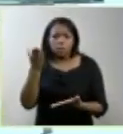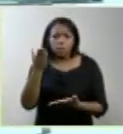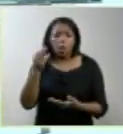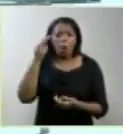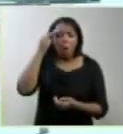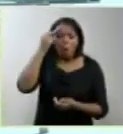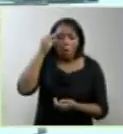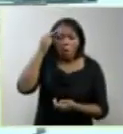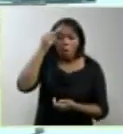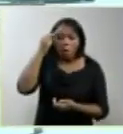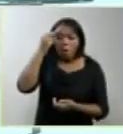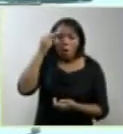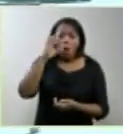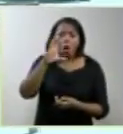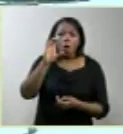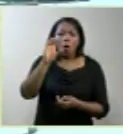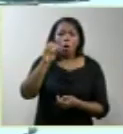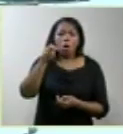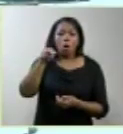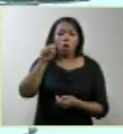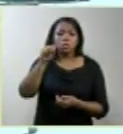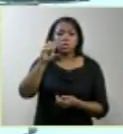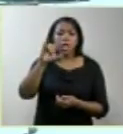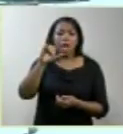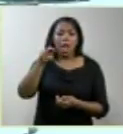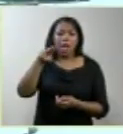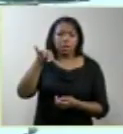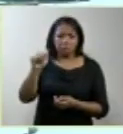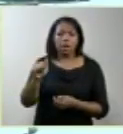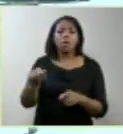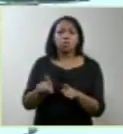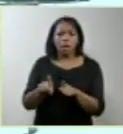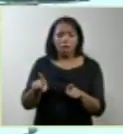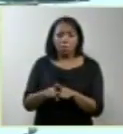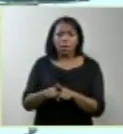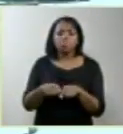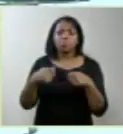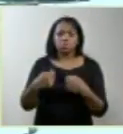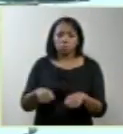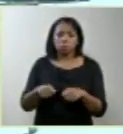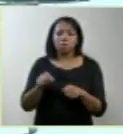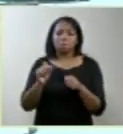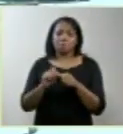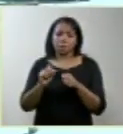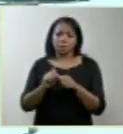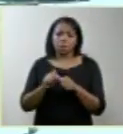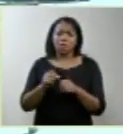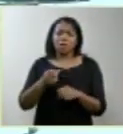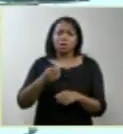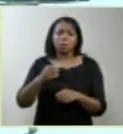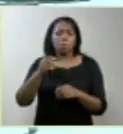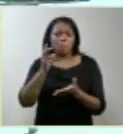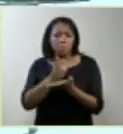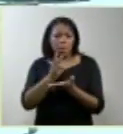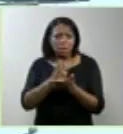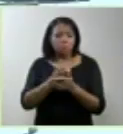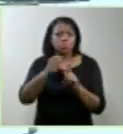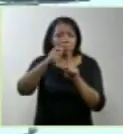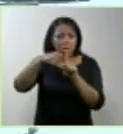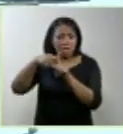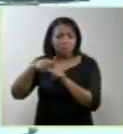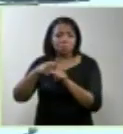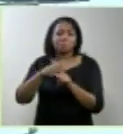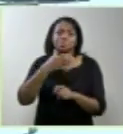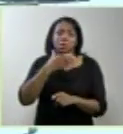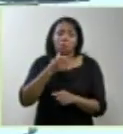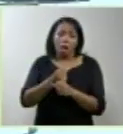consciência. Ela foi questionada nesse sentido e teve que reconsiderar, em dezembro do mesmo ano, e diz